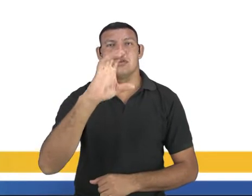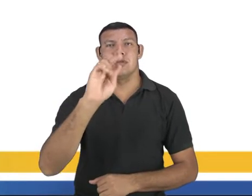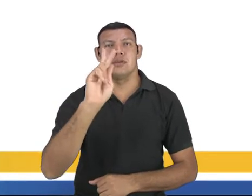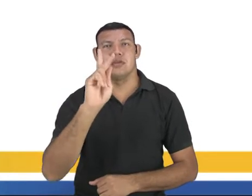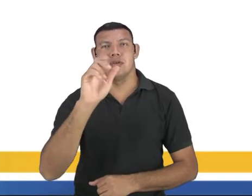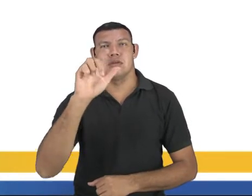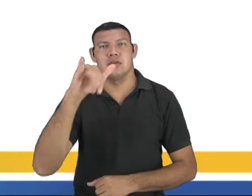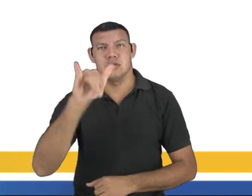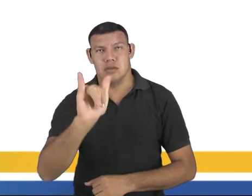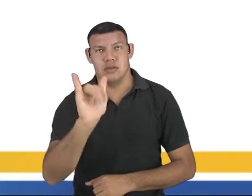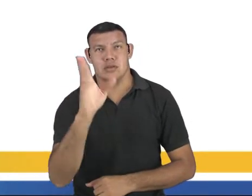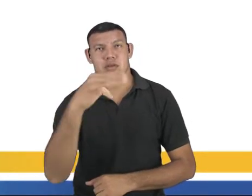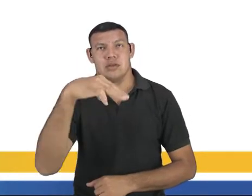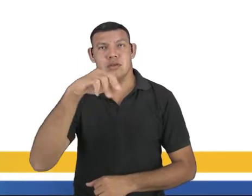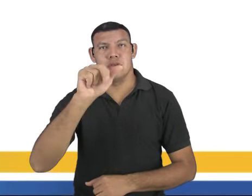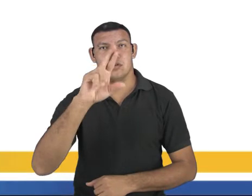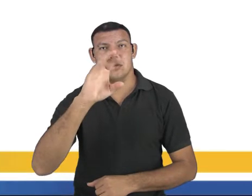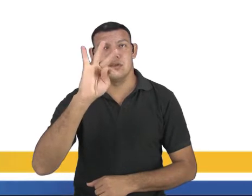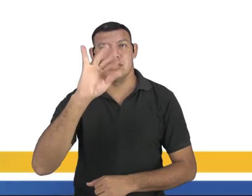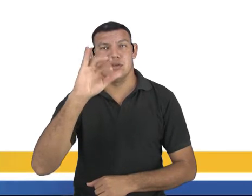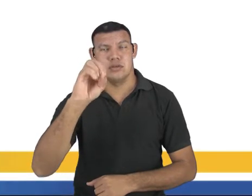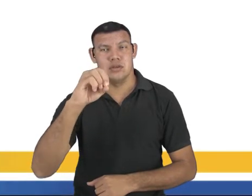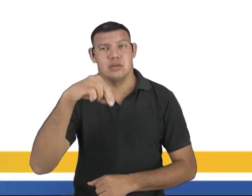-americanos mais conhecidos, ok?